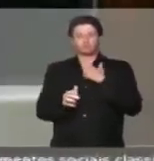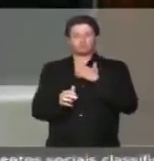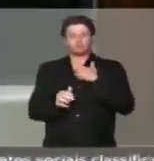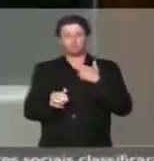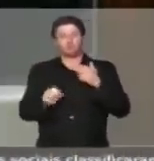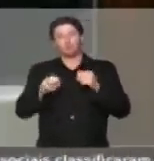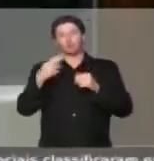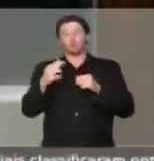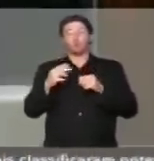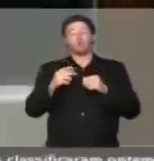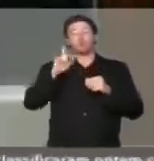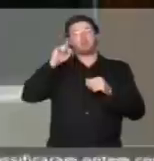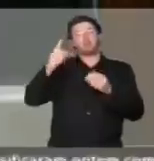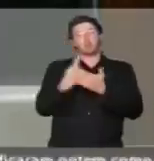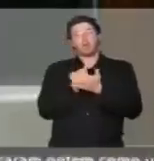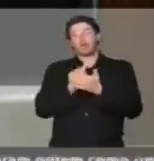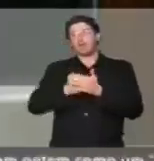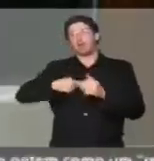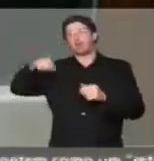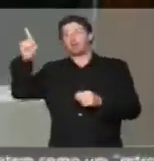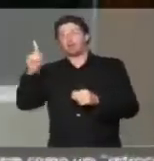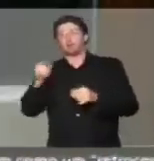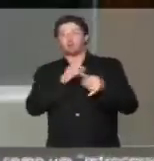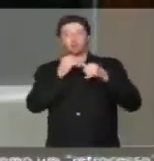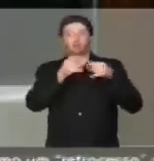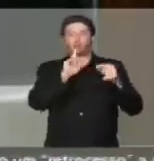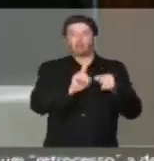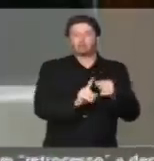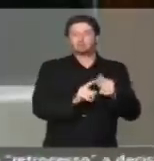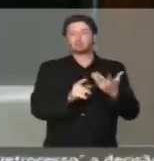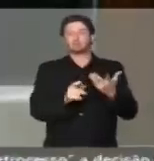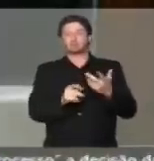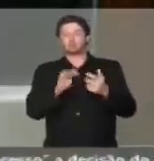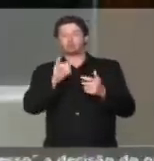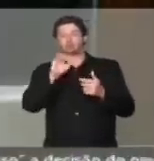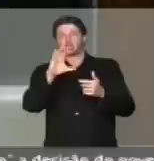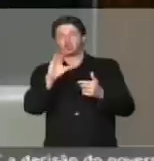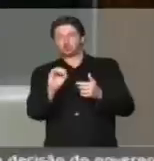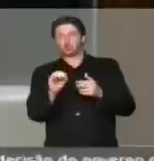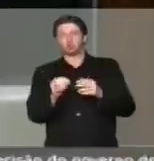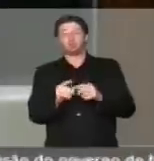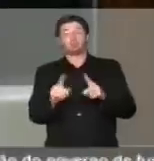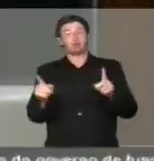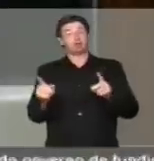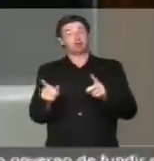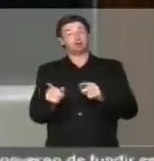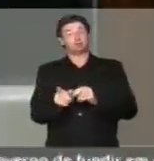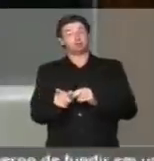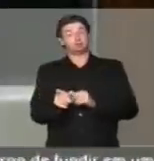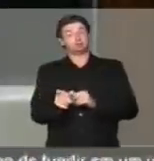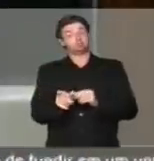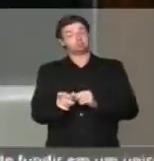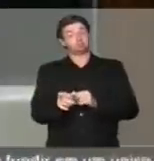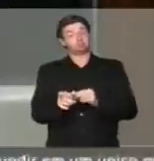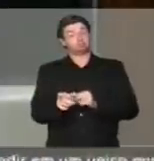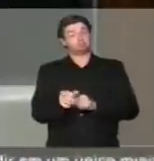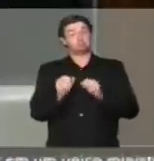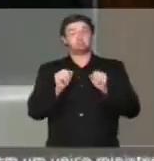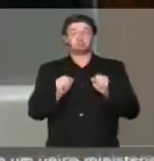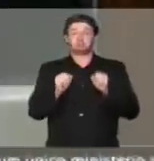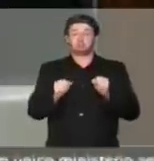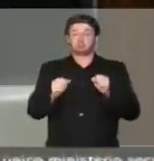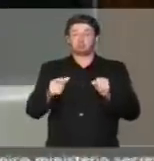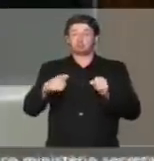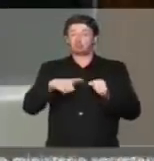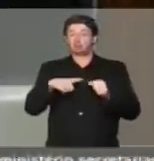ou para lá foram, sem a devida informação ao fisco. Agora, isso pode criar uma água